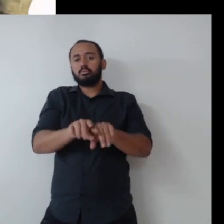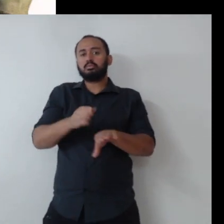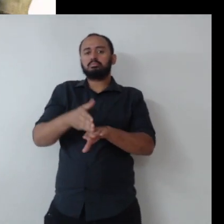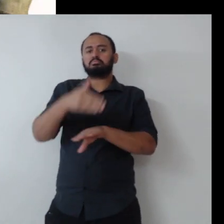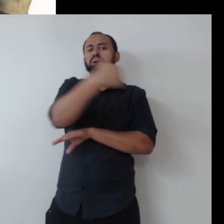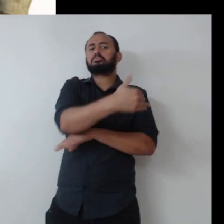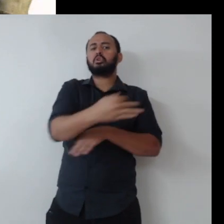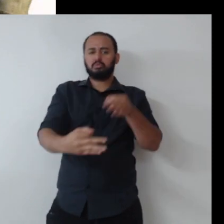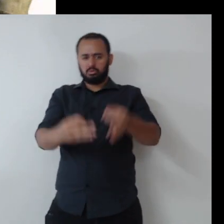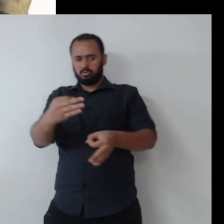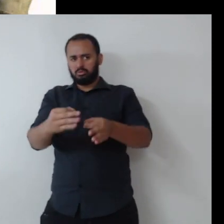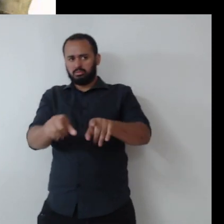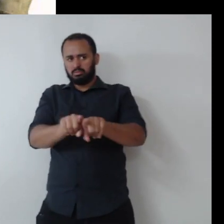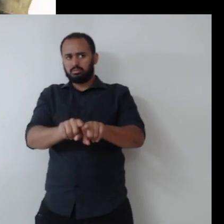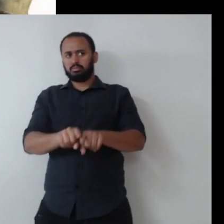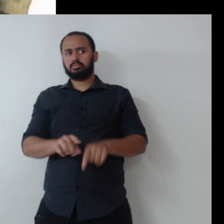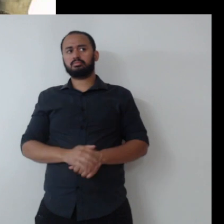também,